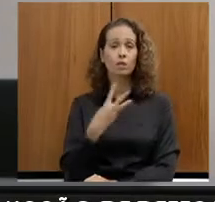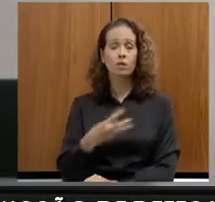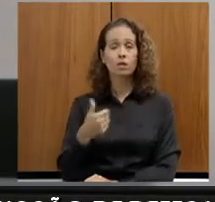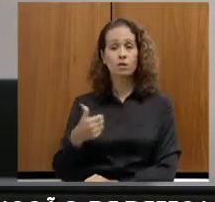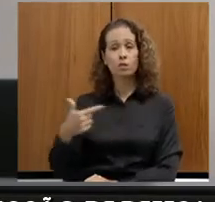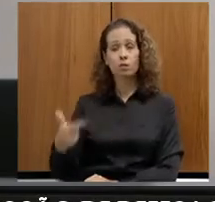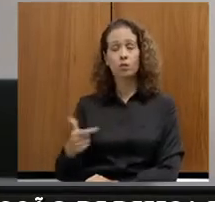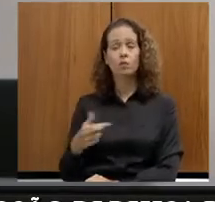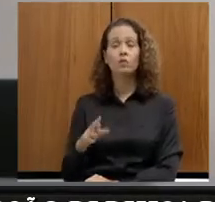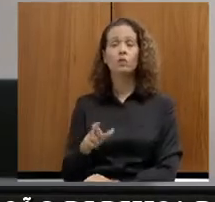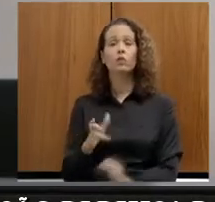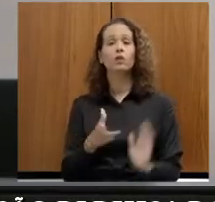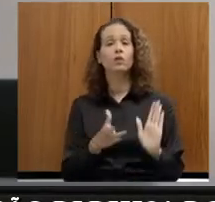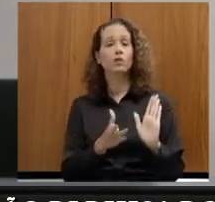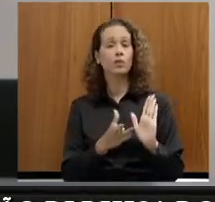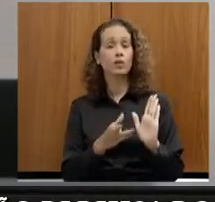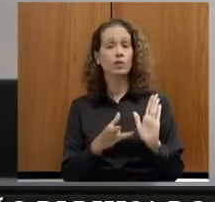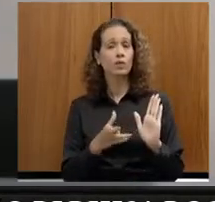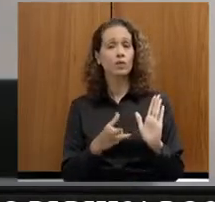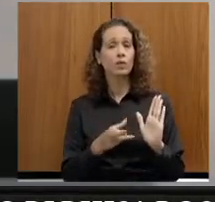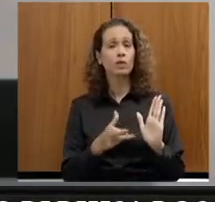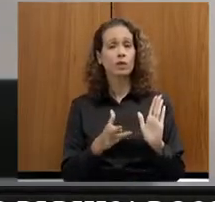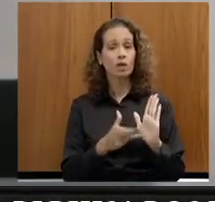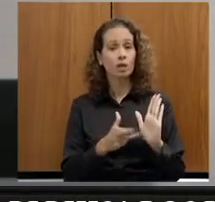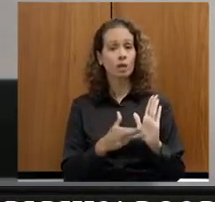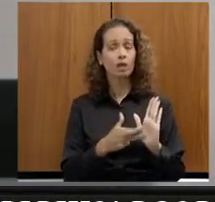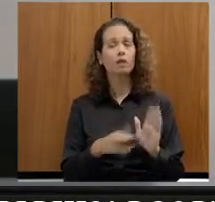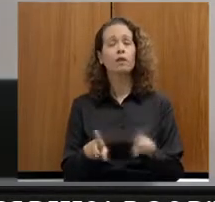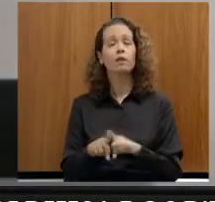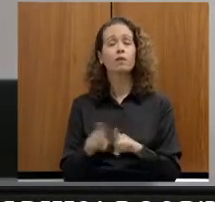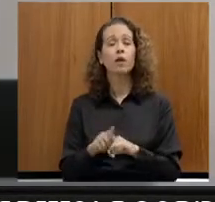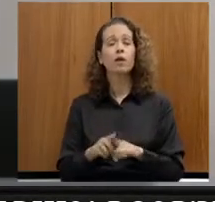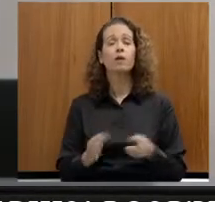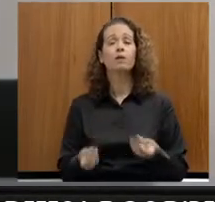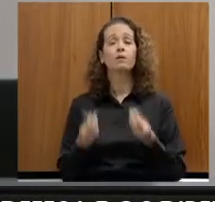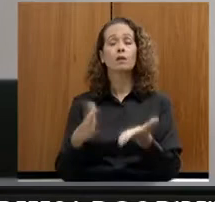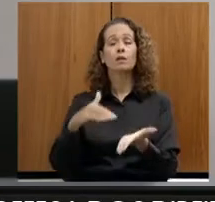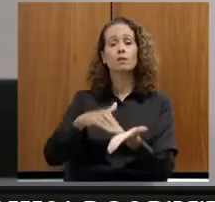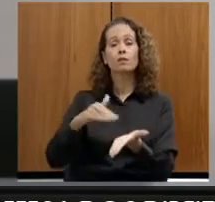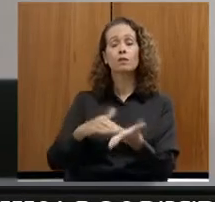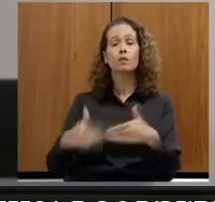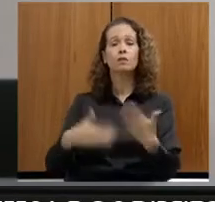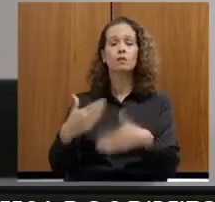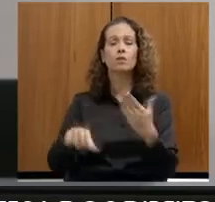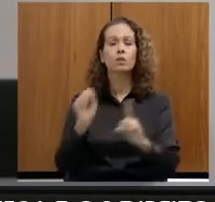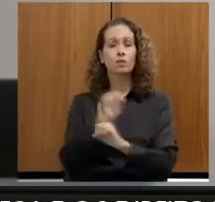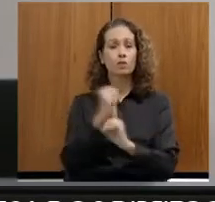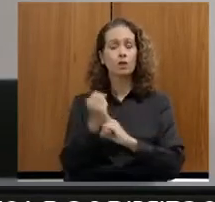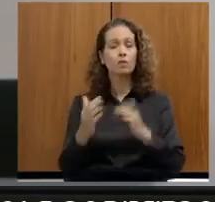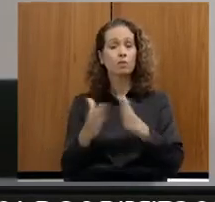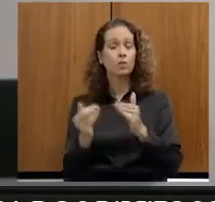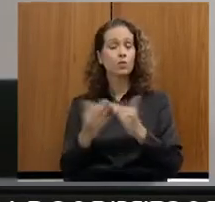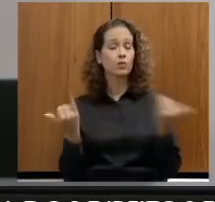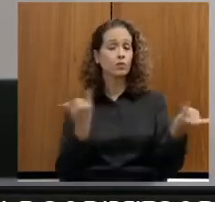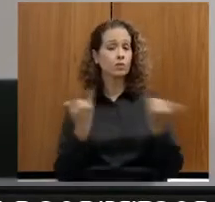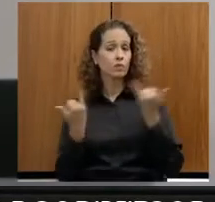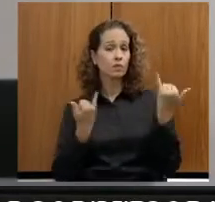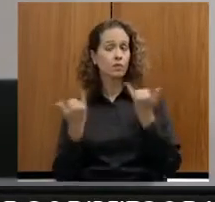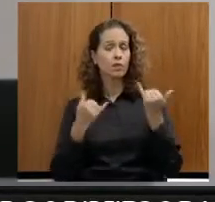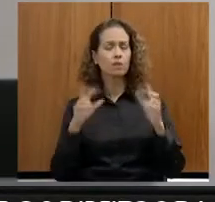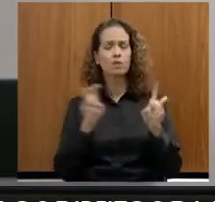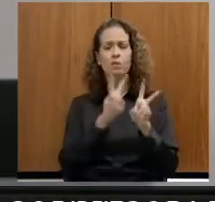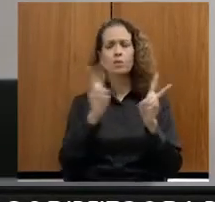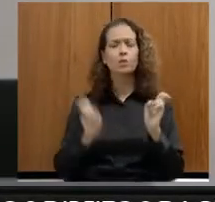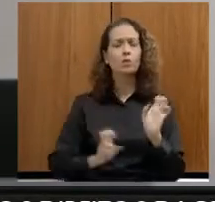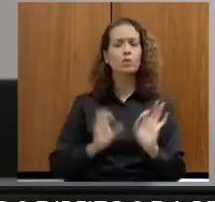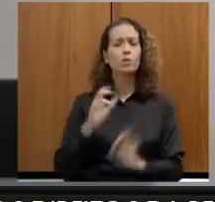do Regimento Interno, seja encaminhada à Secretaria de Estado e Desenvolvimento Social, pedido de informações sobre o Plano